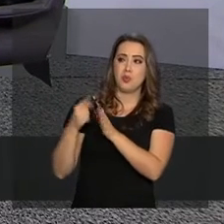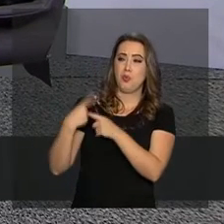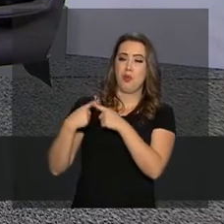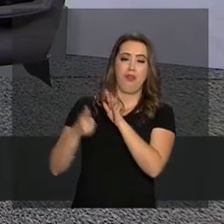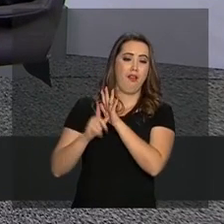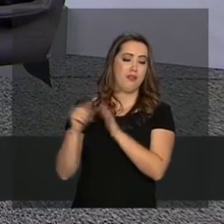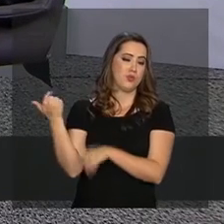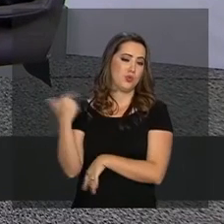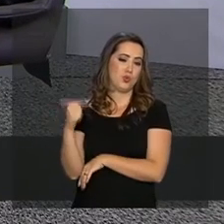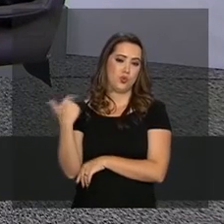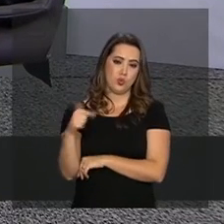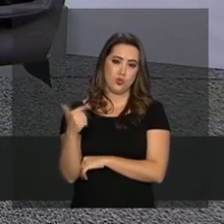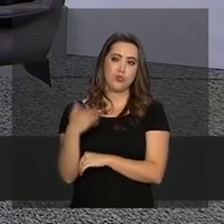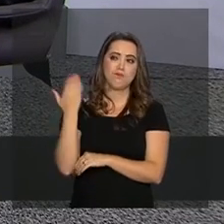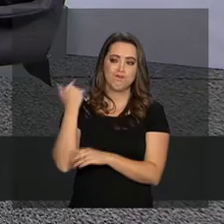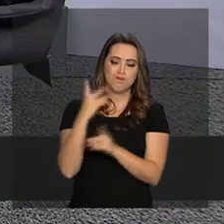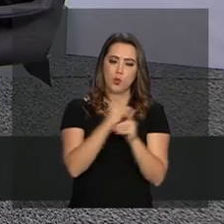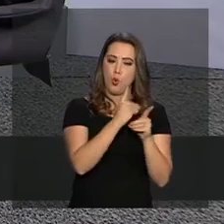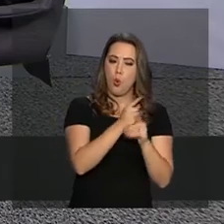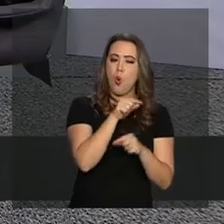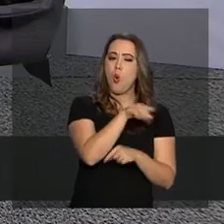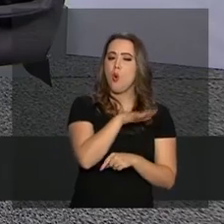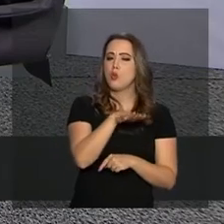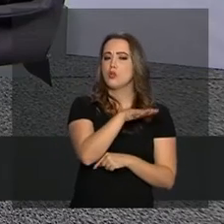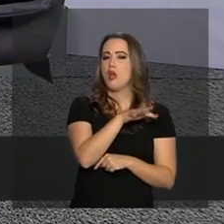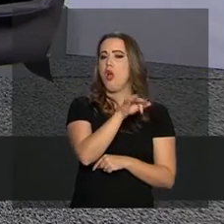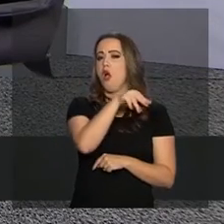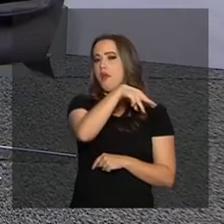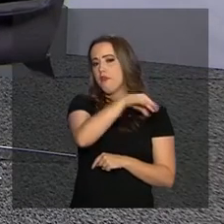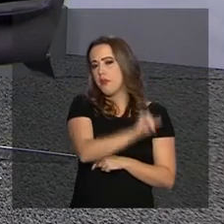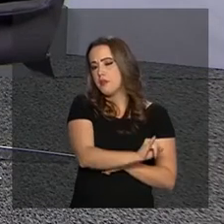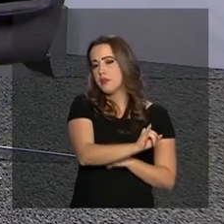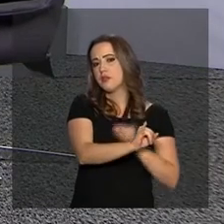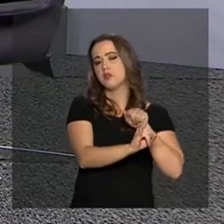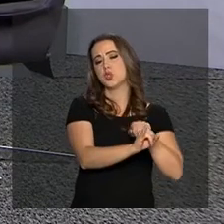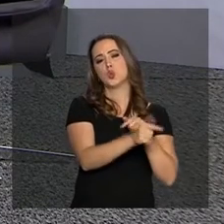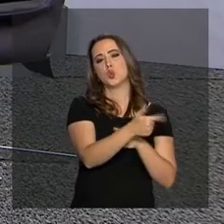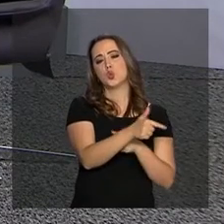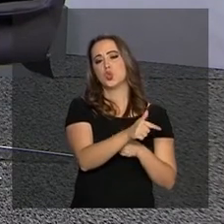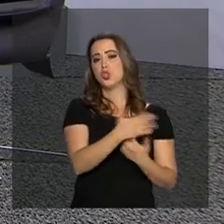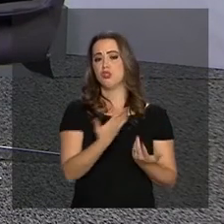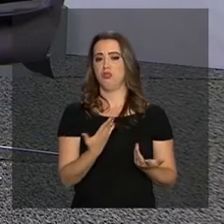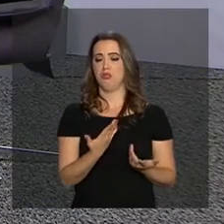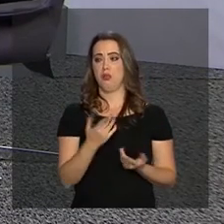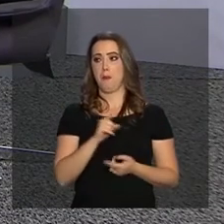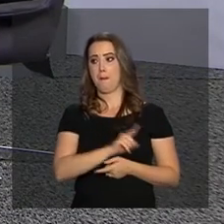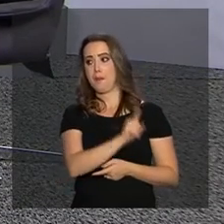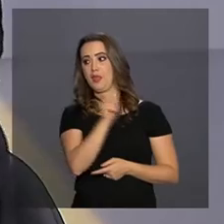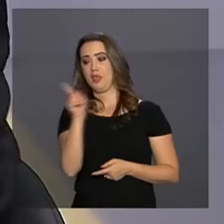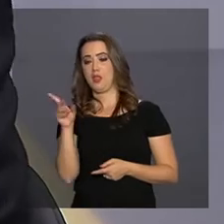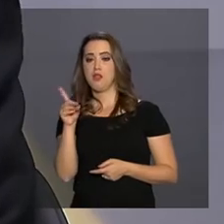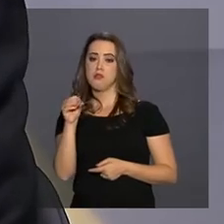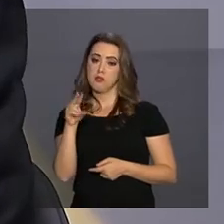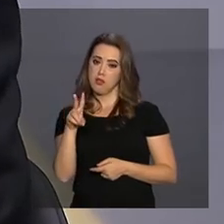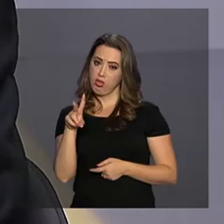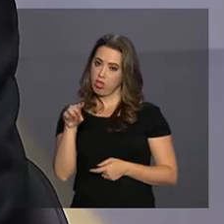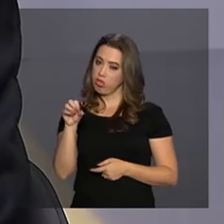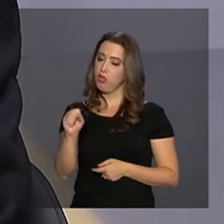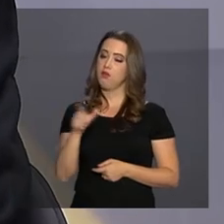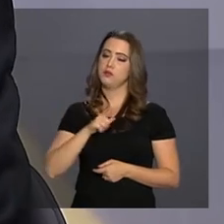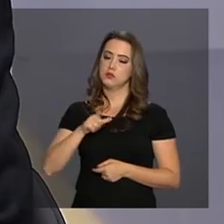naqueles encontros. No Fundo Monetário Internacional e no Fórum Mundial. Não, não tinham. Basicamente, ali eram